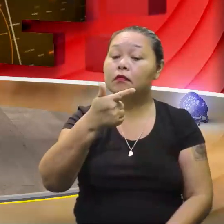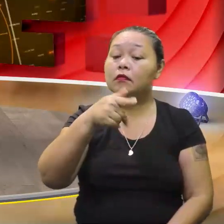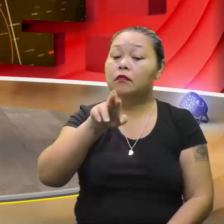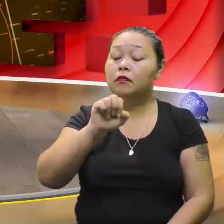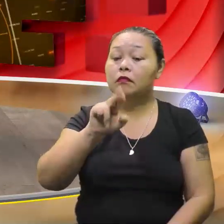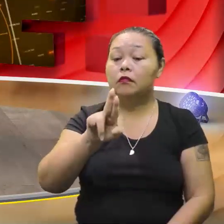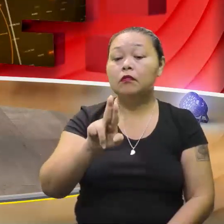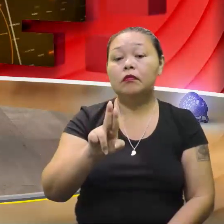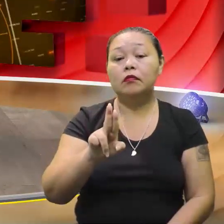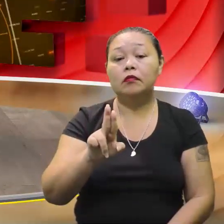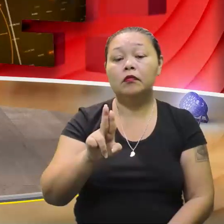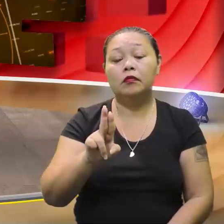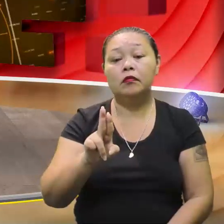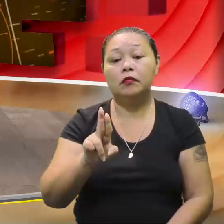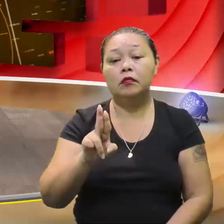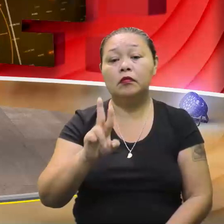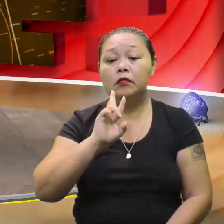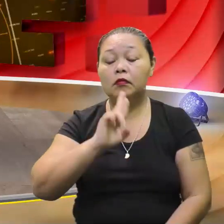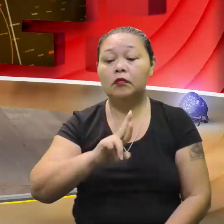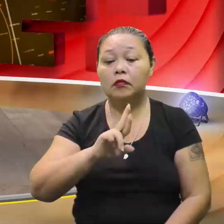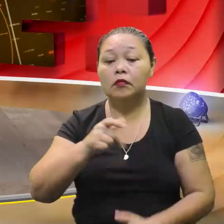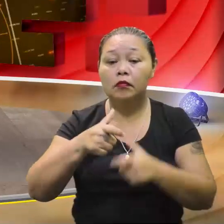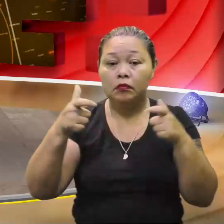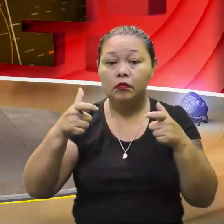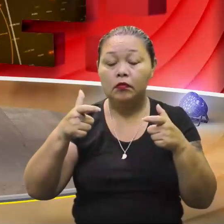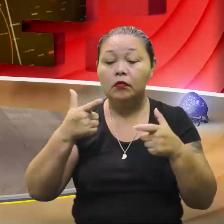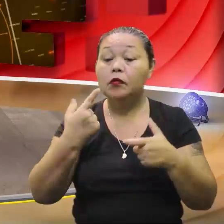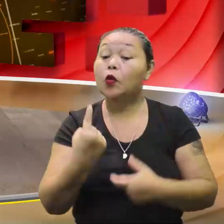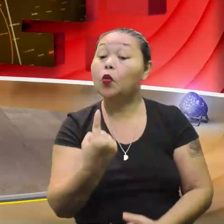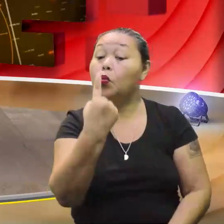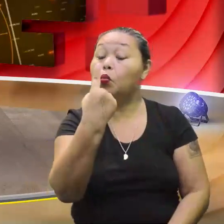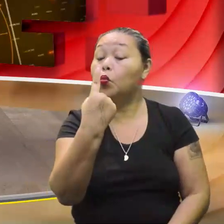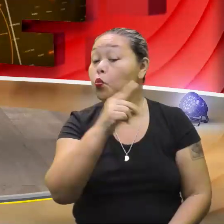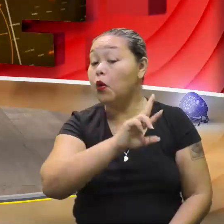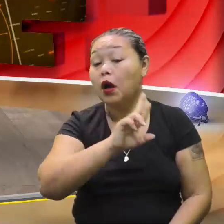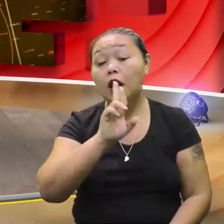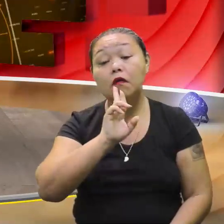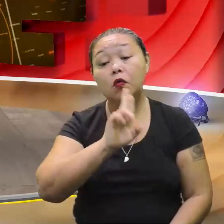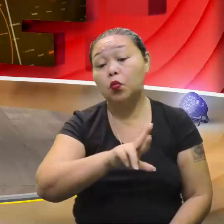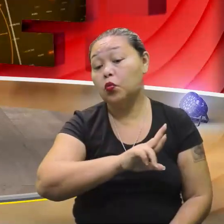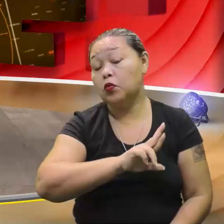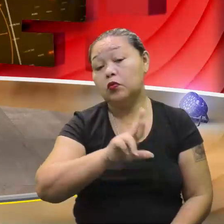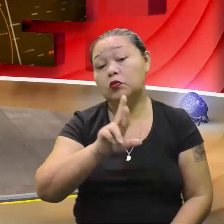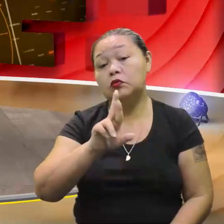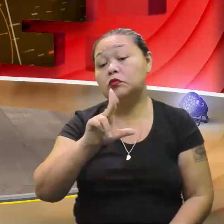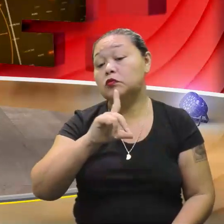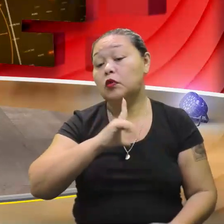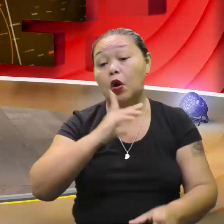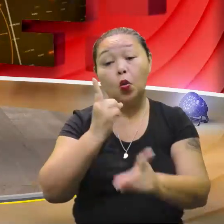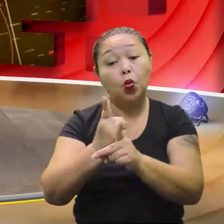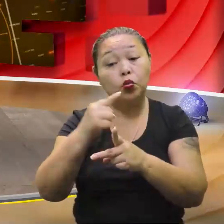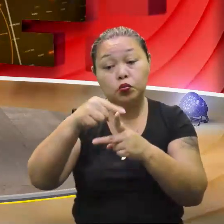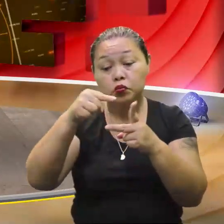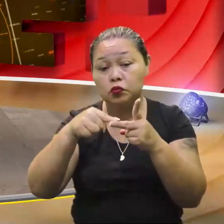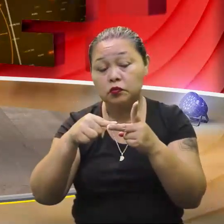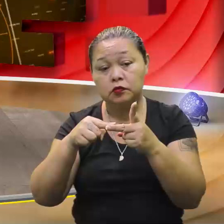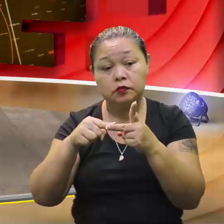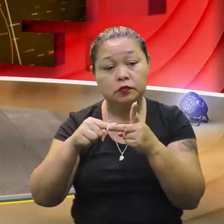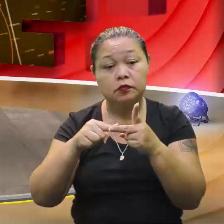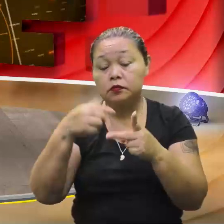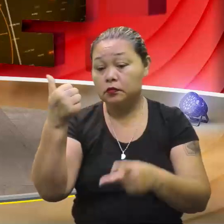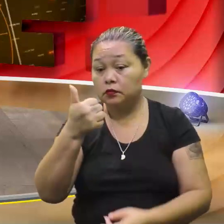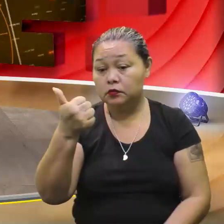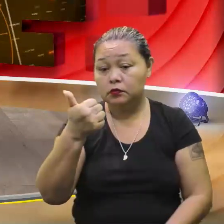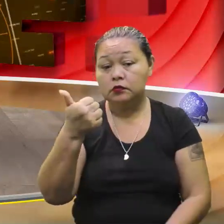a solução maior vai ser uma raiz. Não tem mais do que isso. Eu não posso achar dois números que tornam a... Não, a do